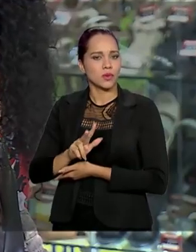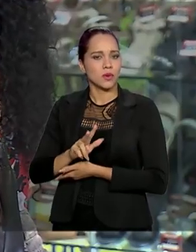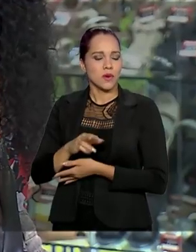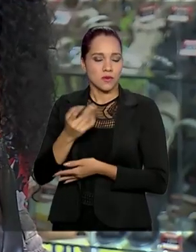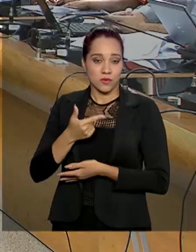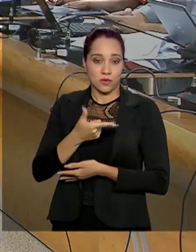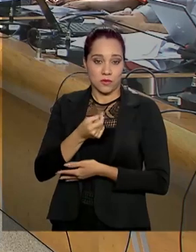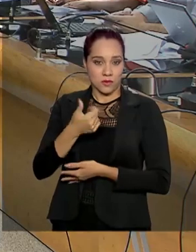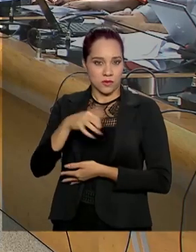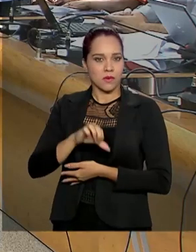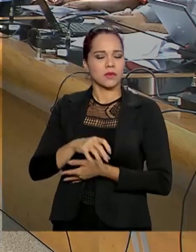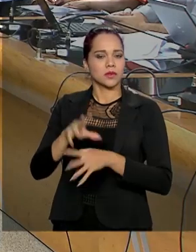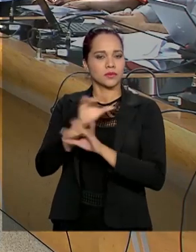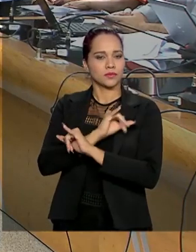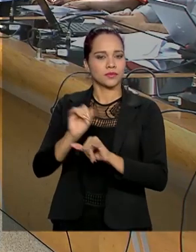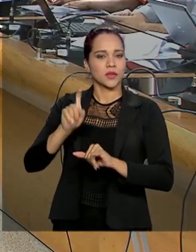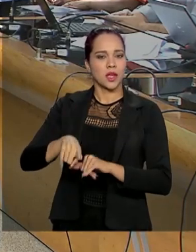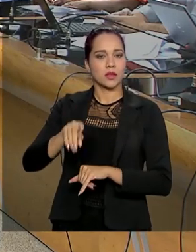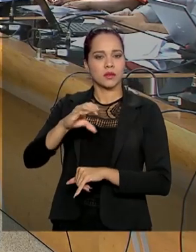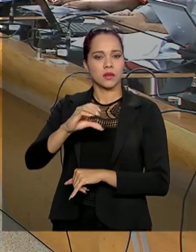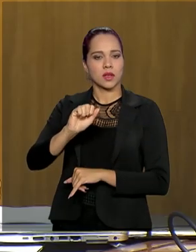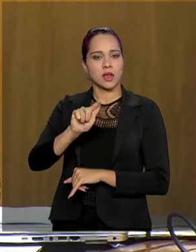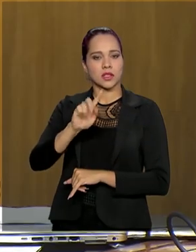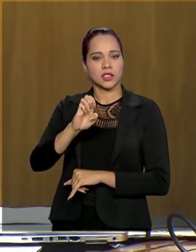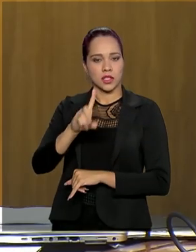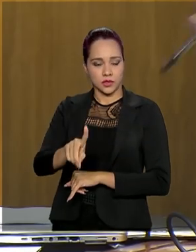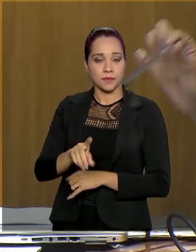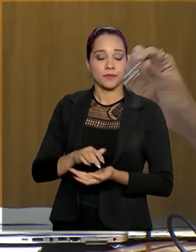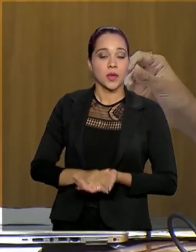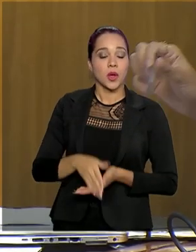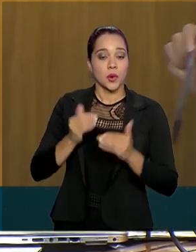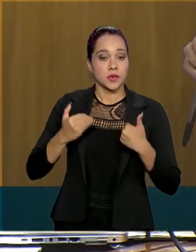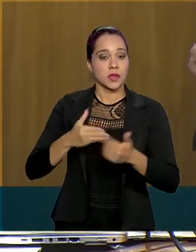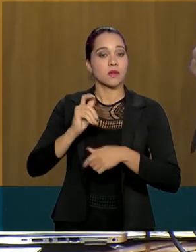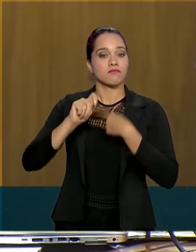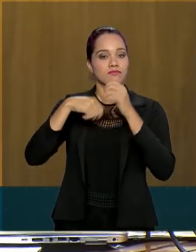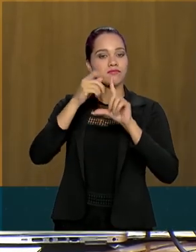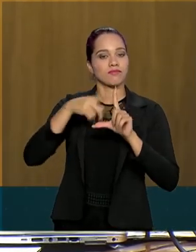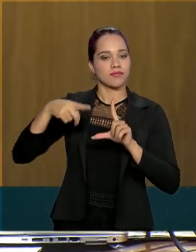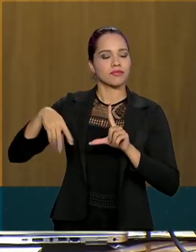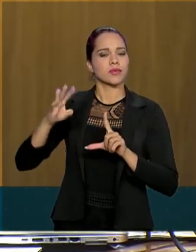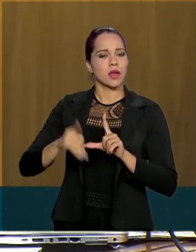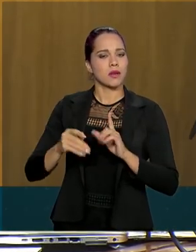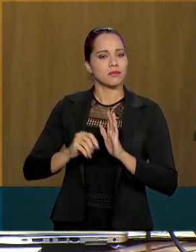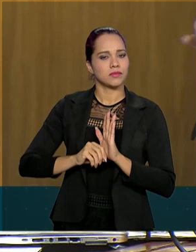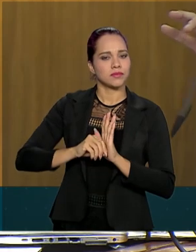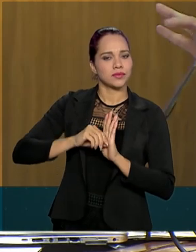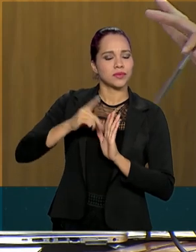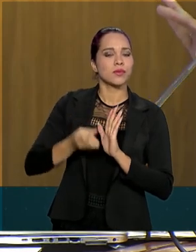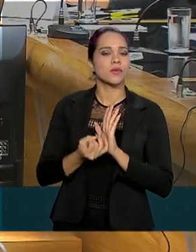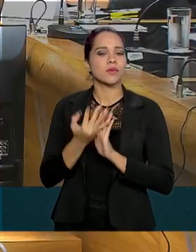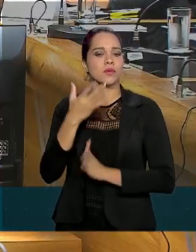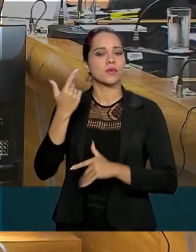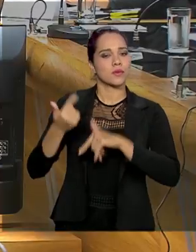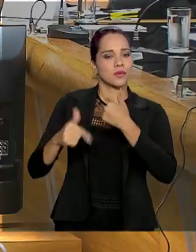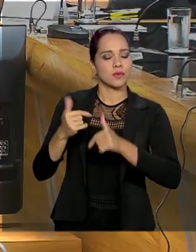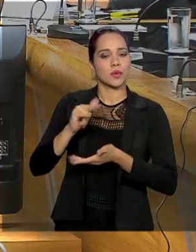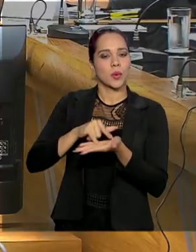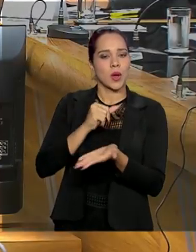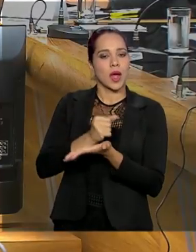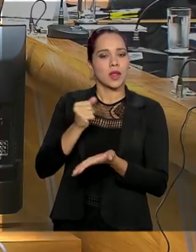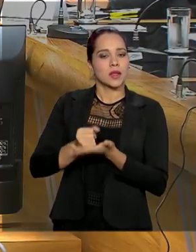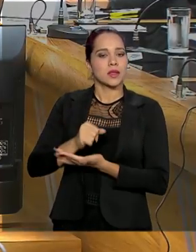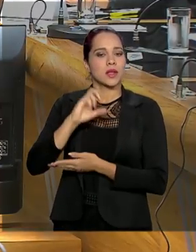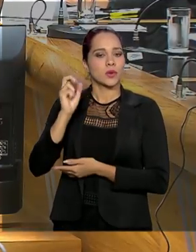Os dados são do Caged. De acordo com o Ministério da Economia, é o maior saldo de emprego com carteira